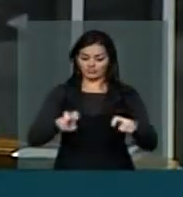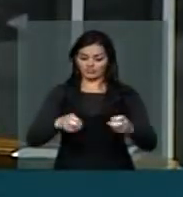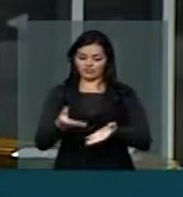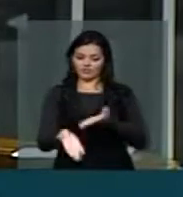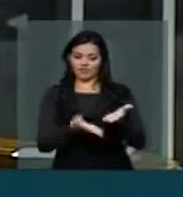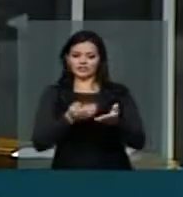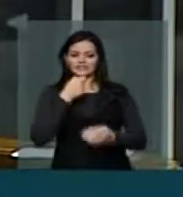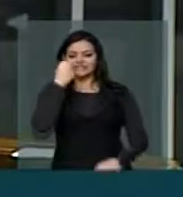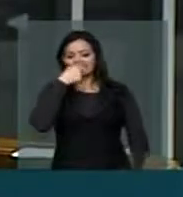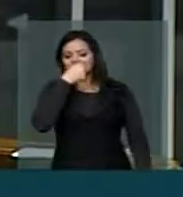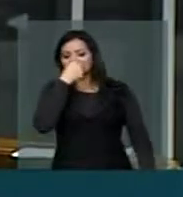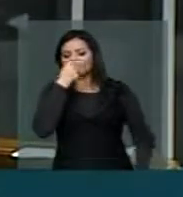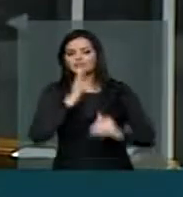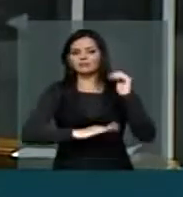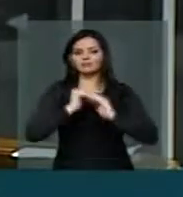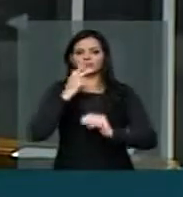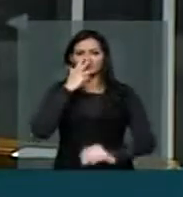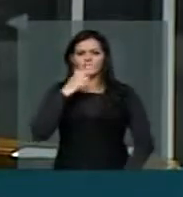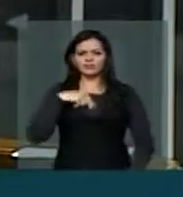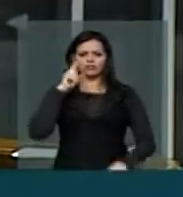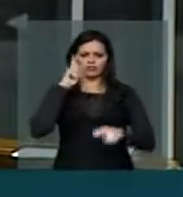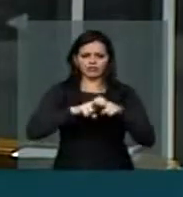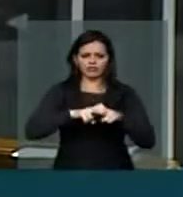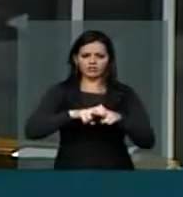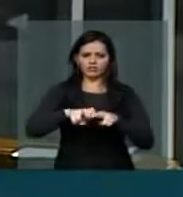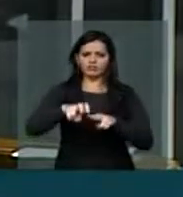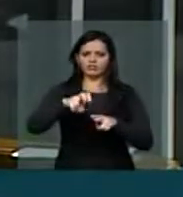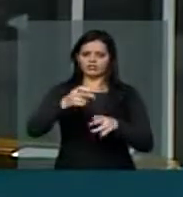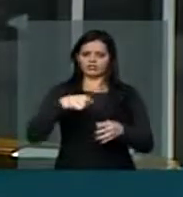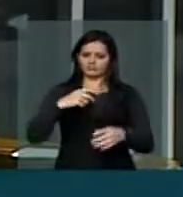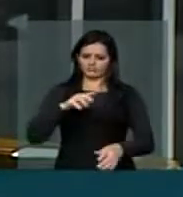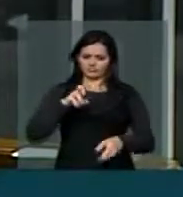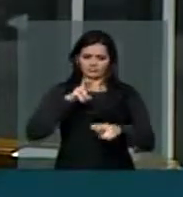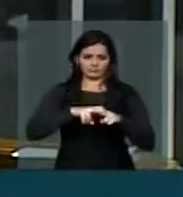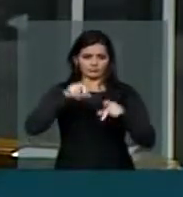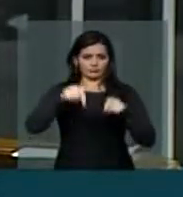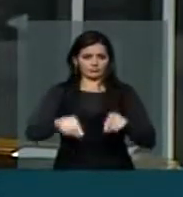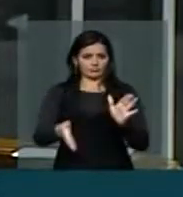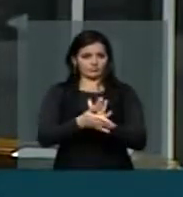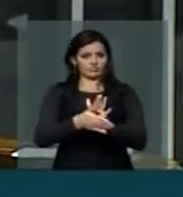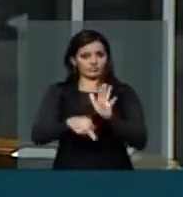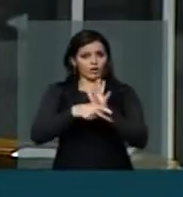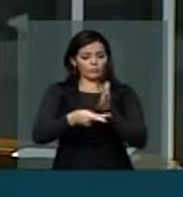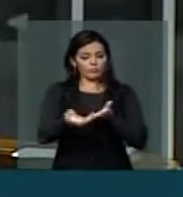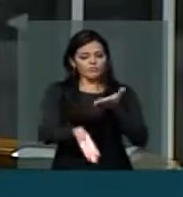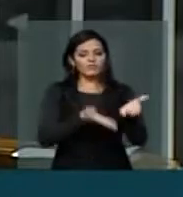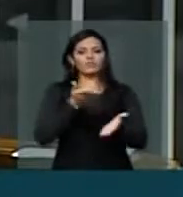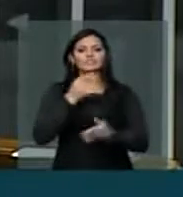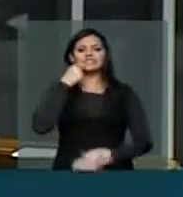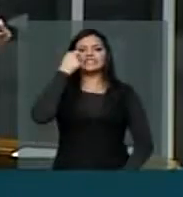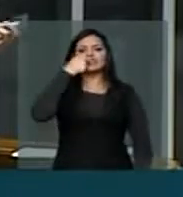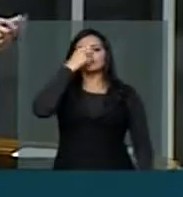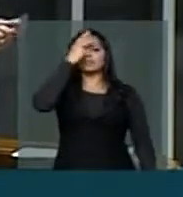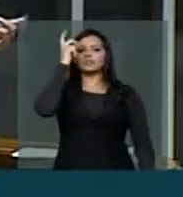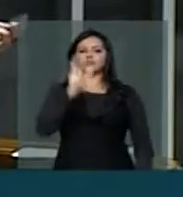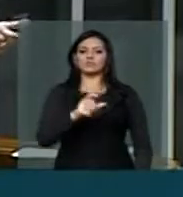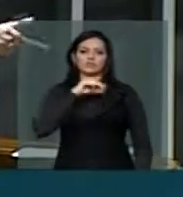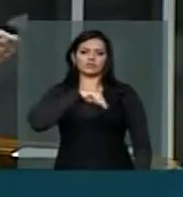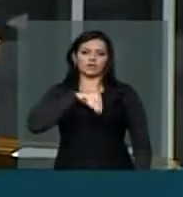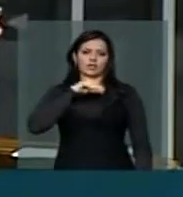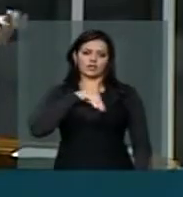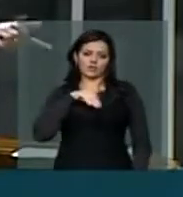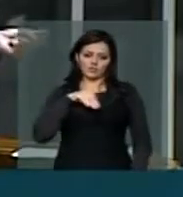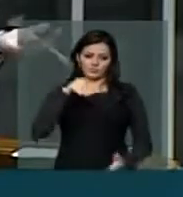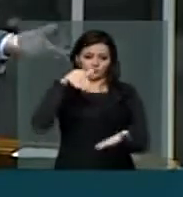parece que para sentar na cadeira de um dentista as pessoas que têm um salário